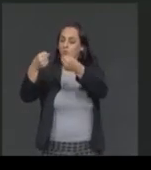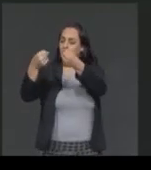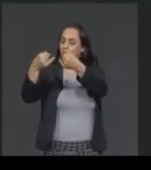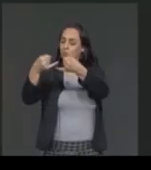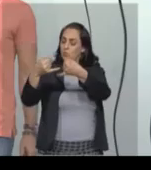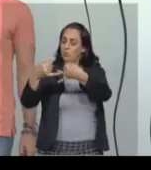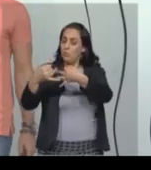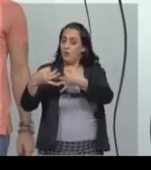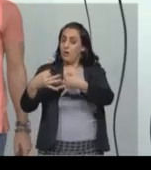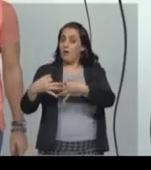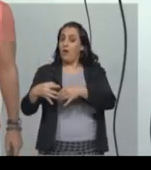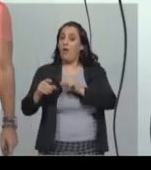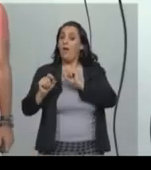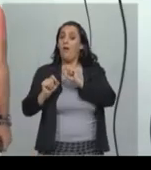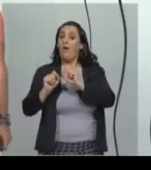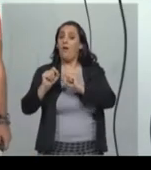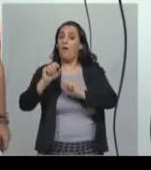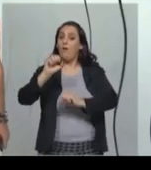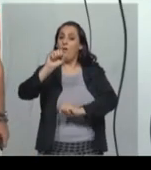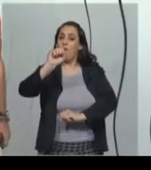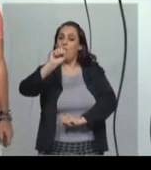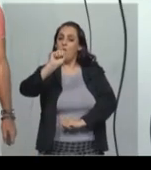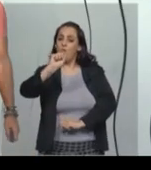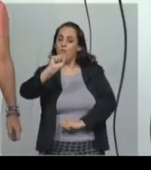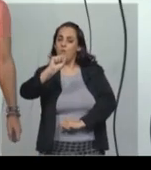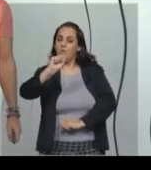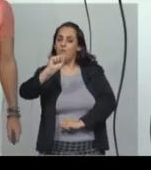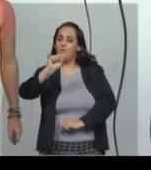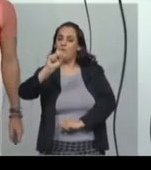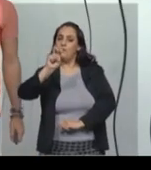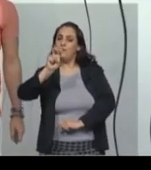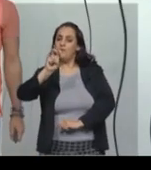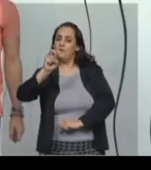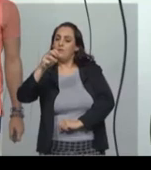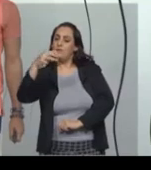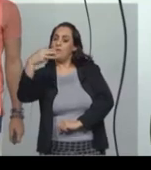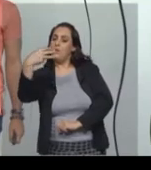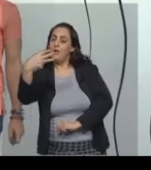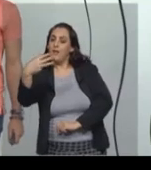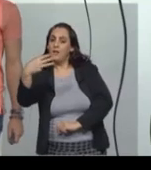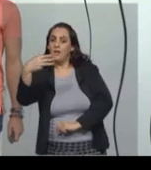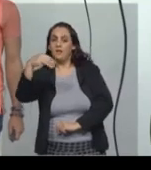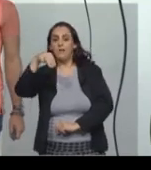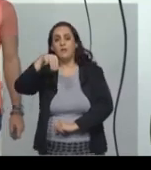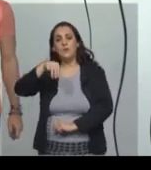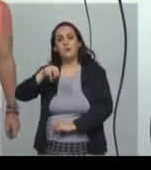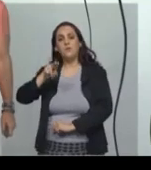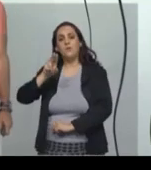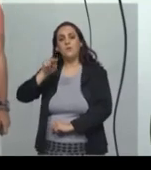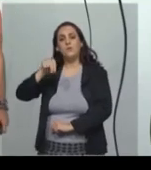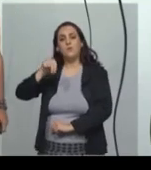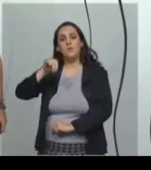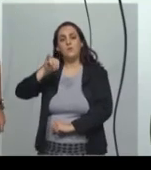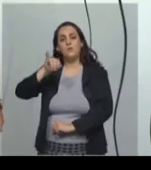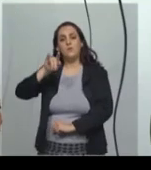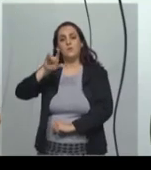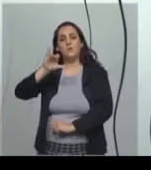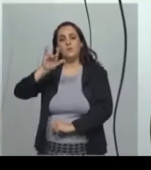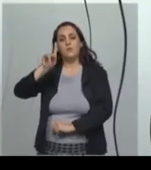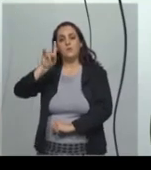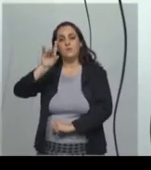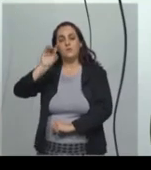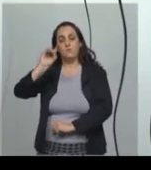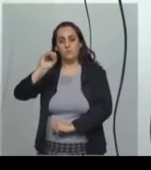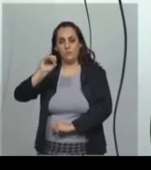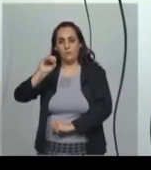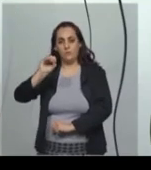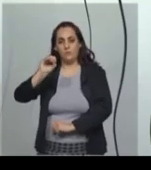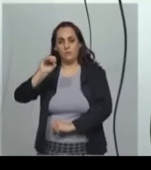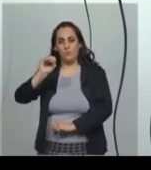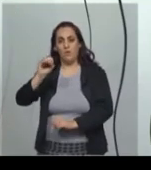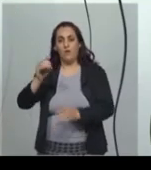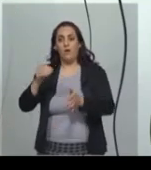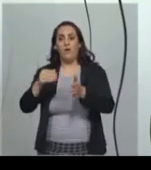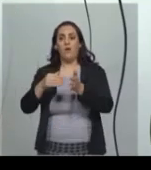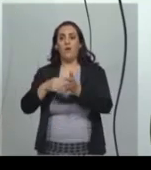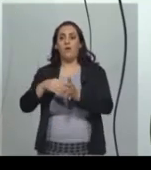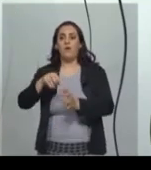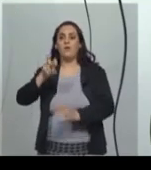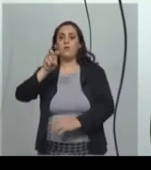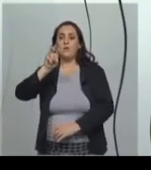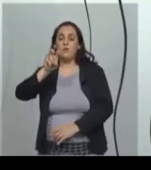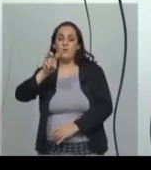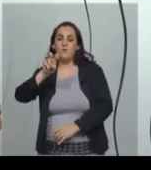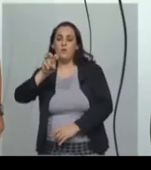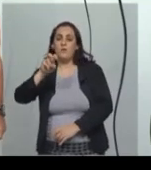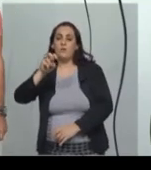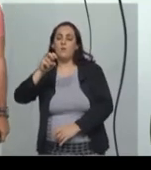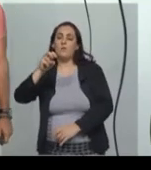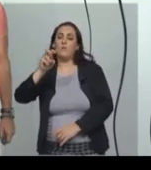853 entre 5.570 municípios. Esse dado, 5.570 municípios,